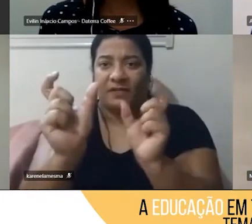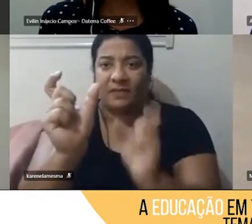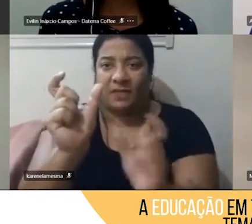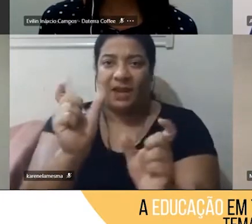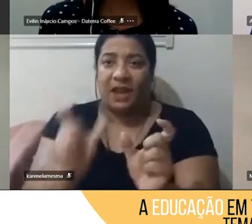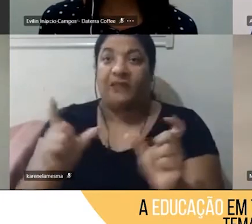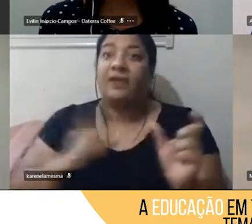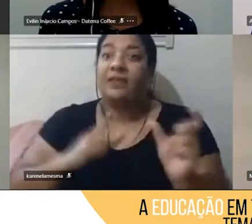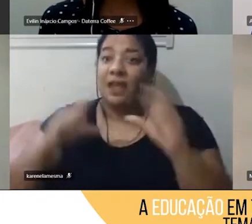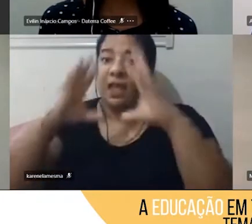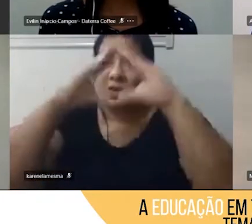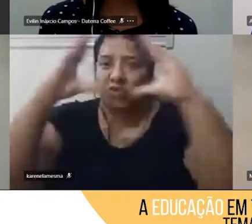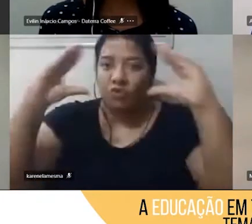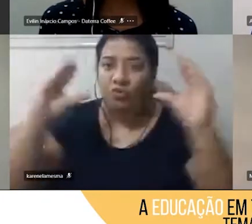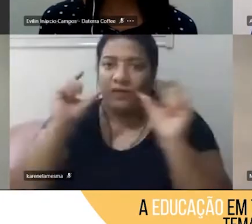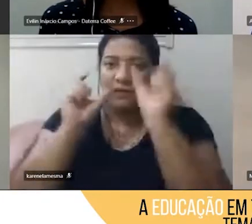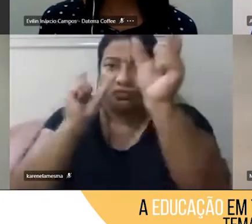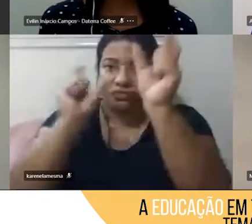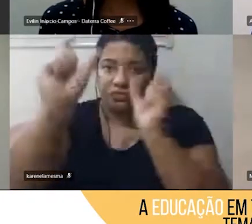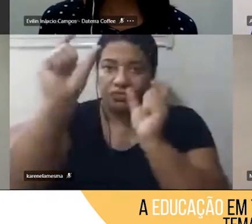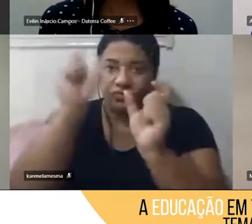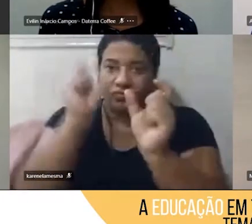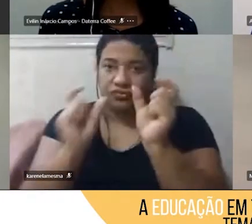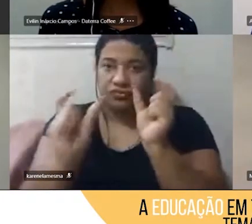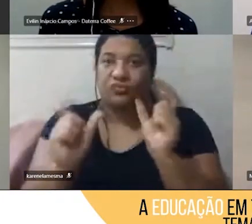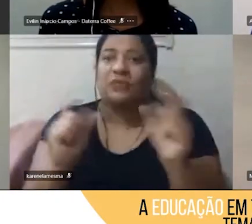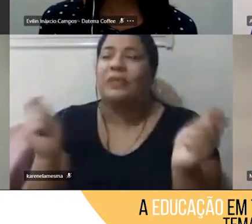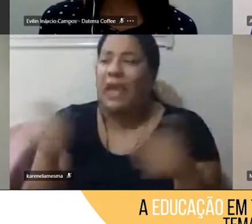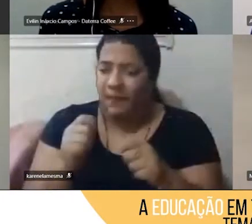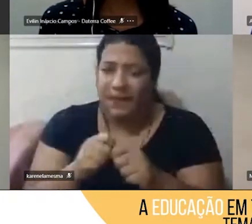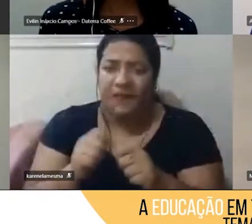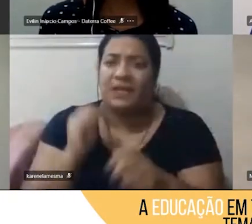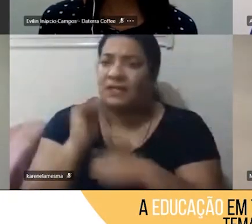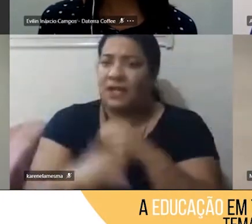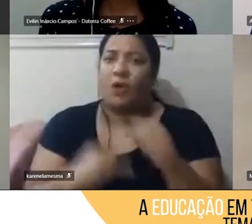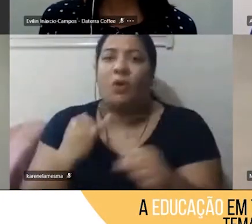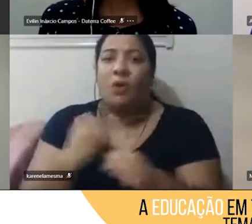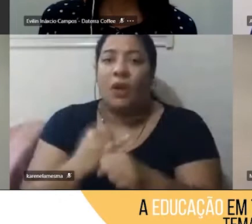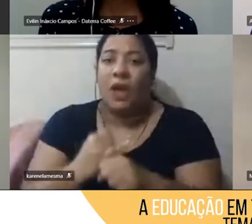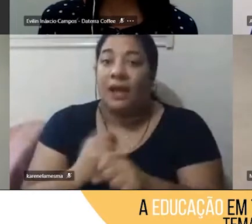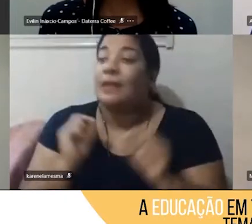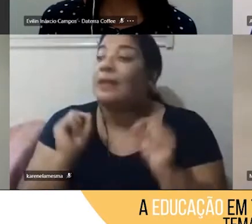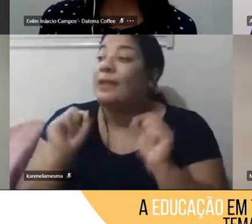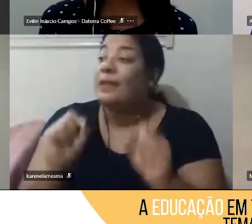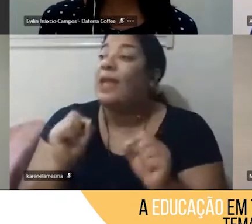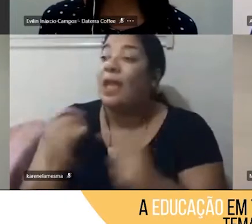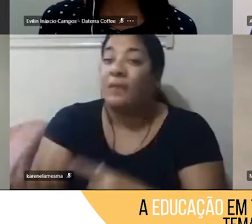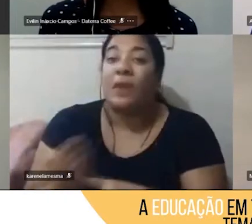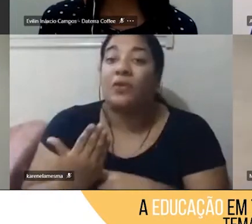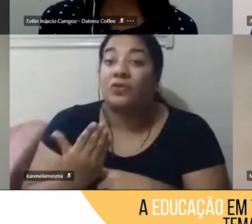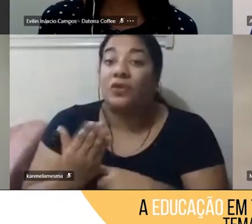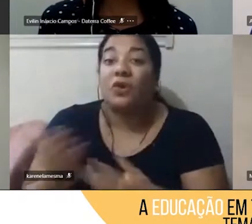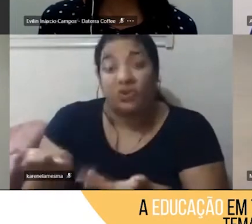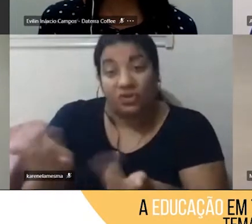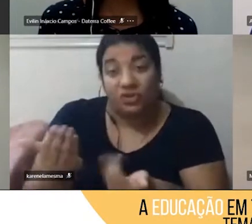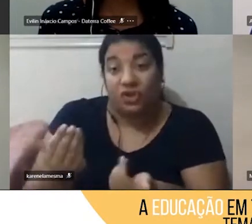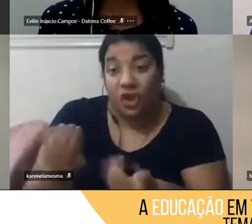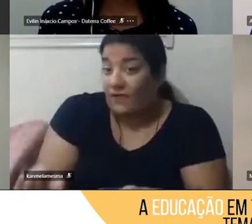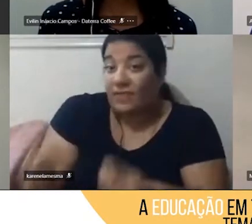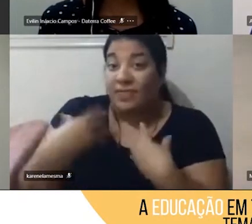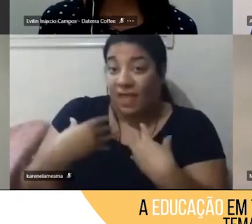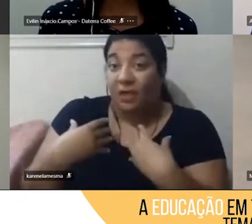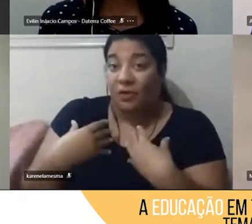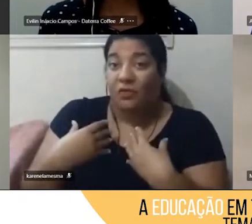palavras, tudo que você pensar de possibilidade existe, quem é que tem trazido? Os jovens, tá, junto com a gente os jovens